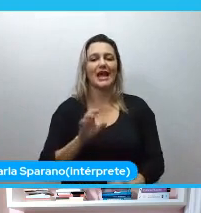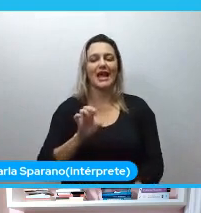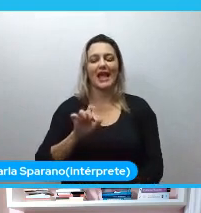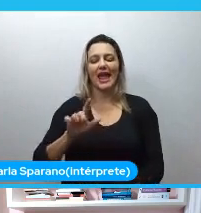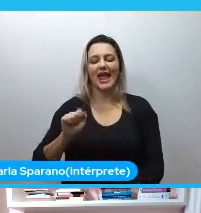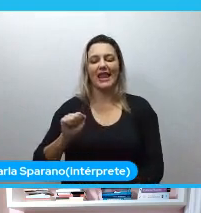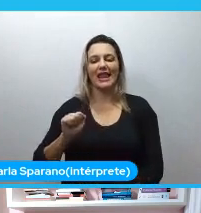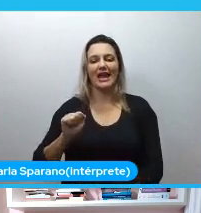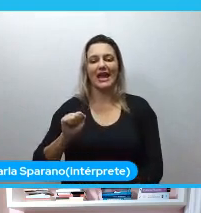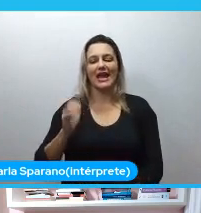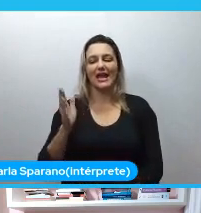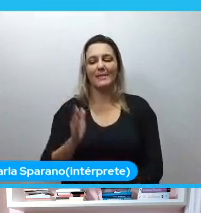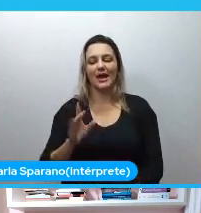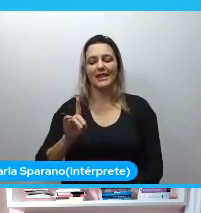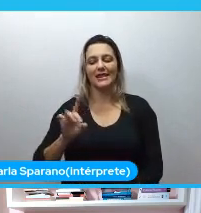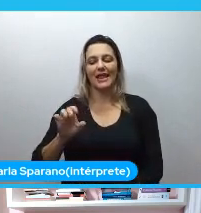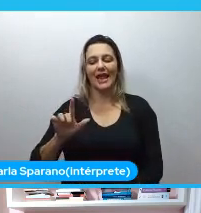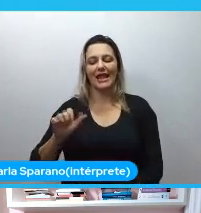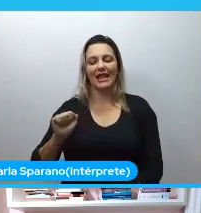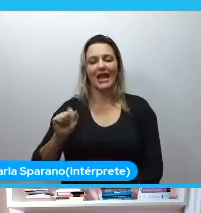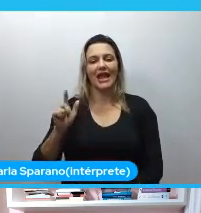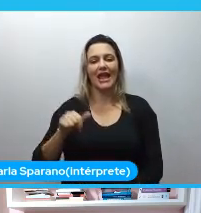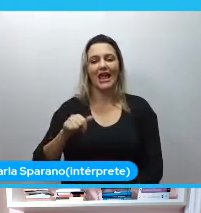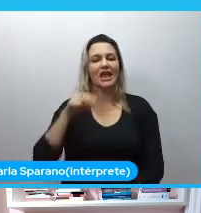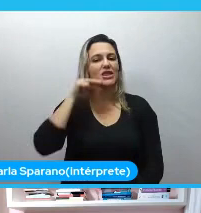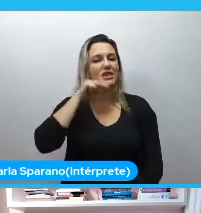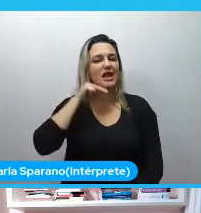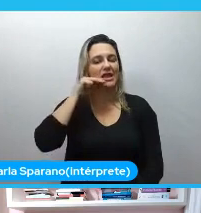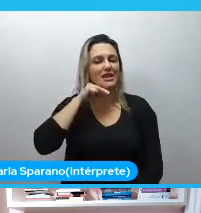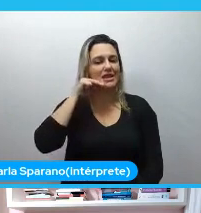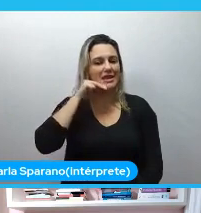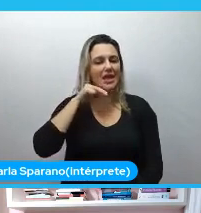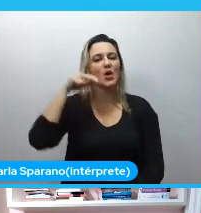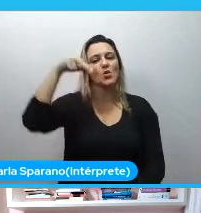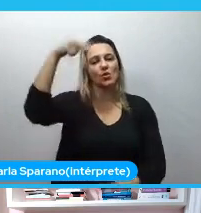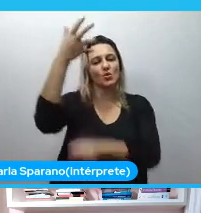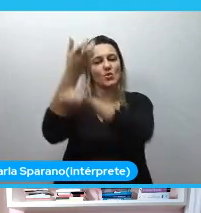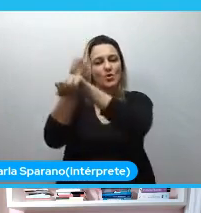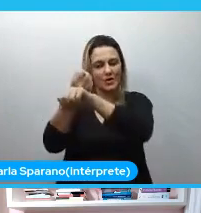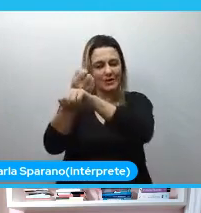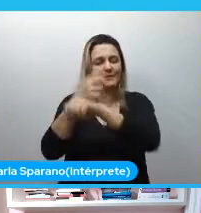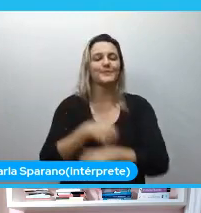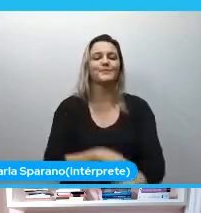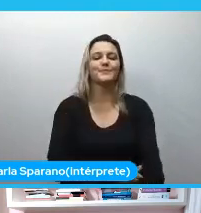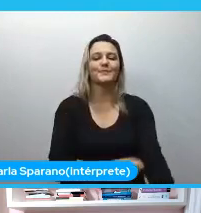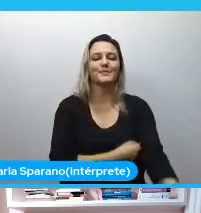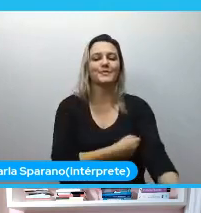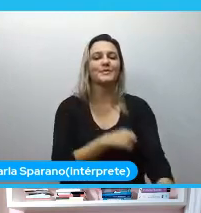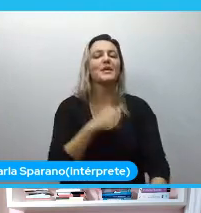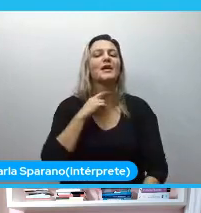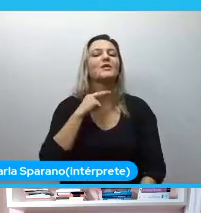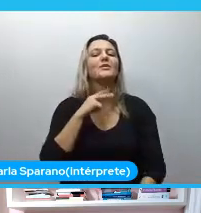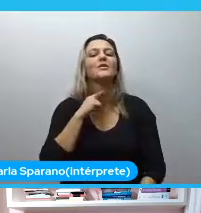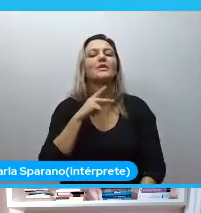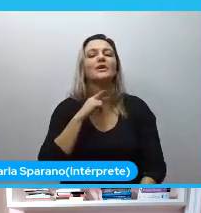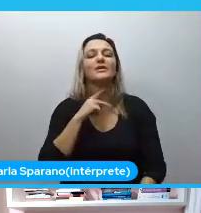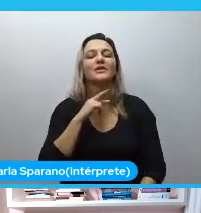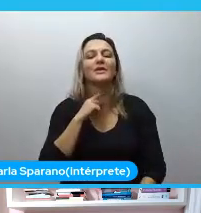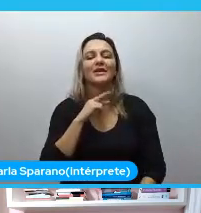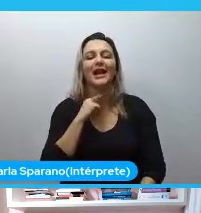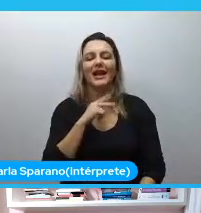Sou nordestina. Sou aqui de Natal, Rio Grande do Norte. Sotaque aí. Vai dar para anotar.